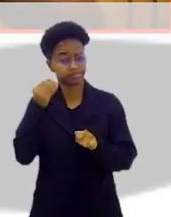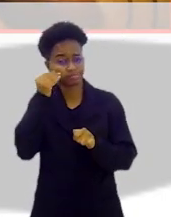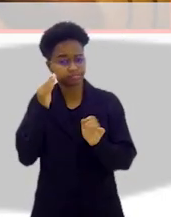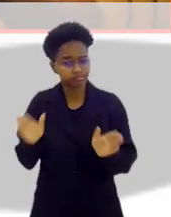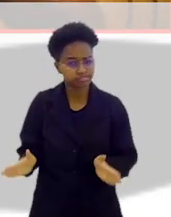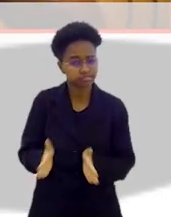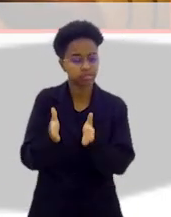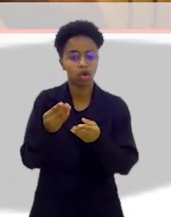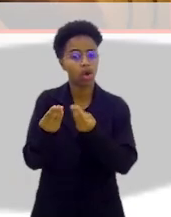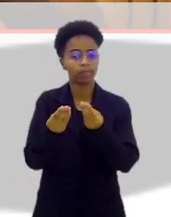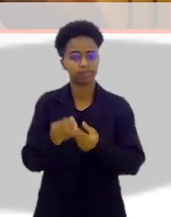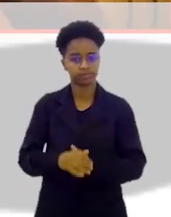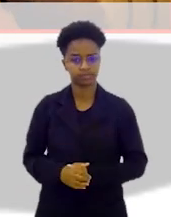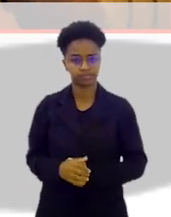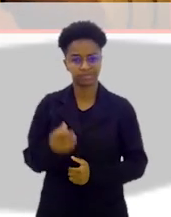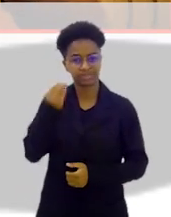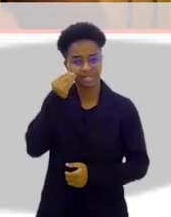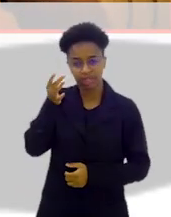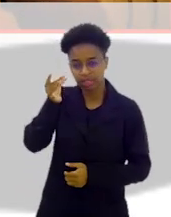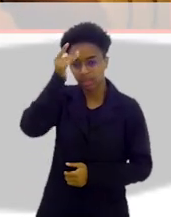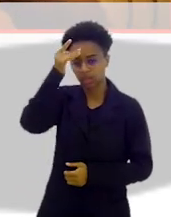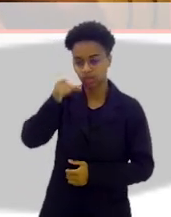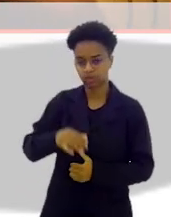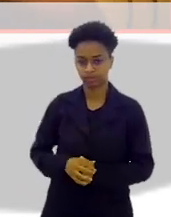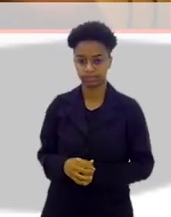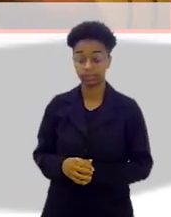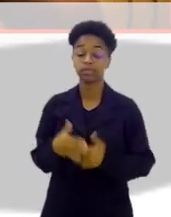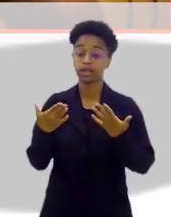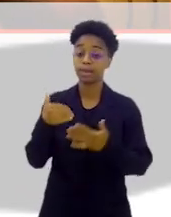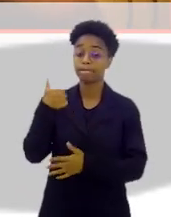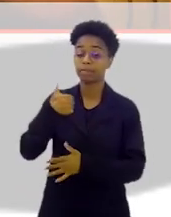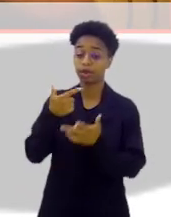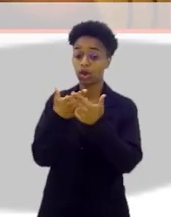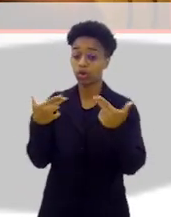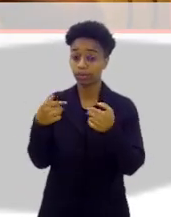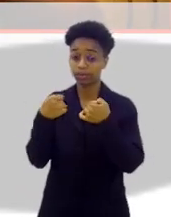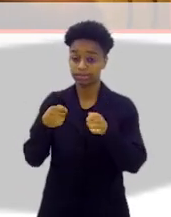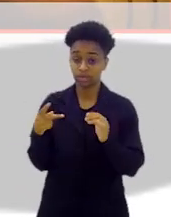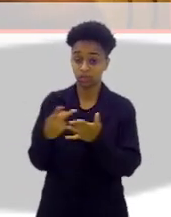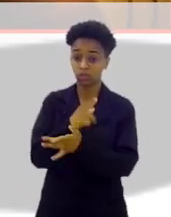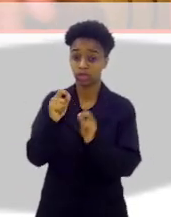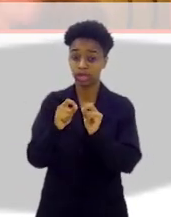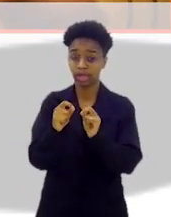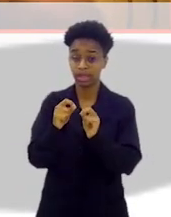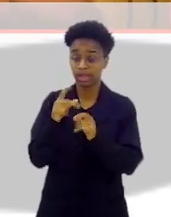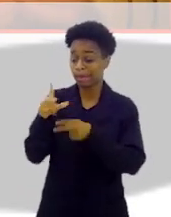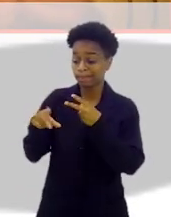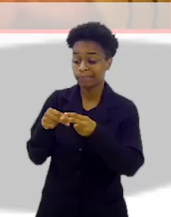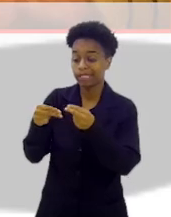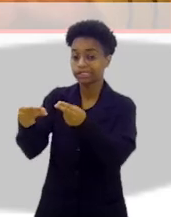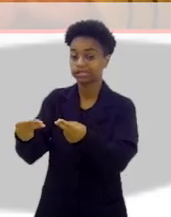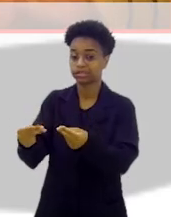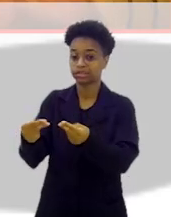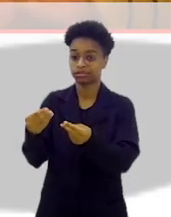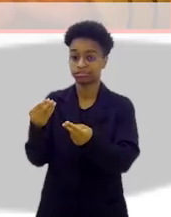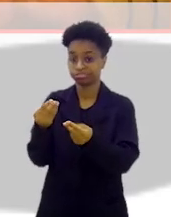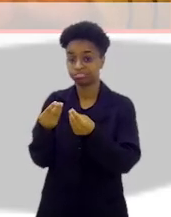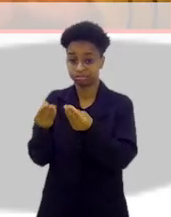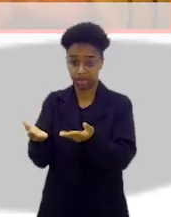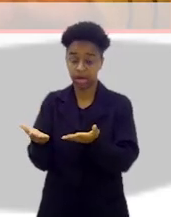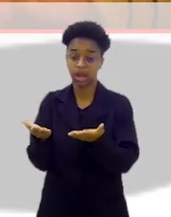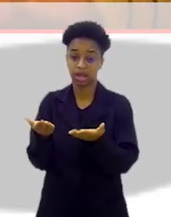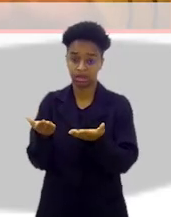engate, pegue, decole? A primeira coisa que tem que ser feita, eu acho que dá de presente um leitor desses